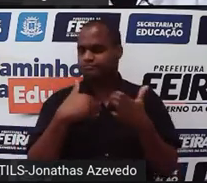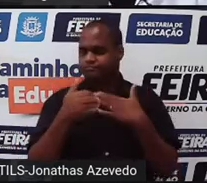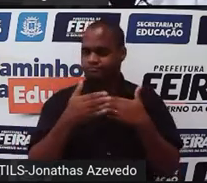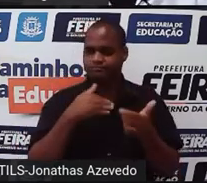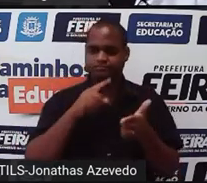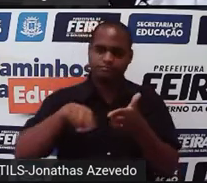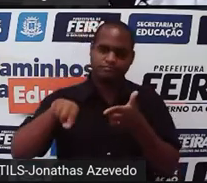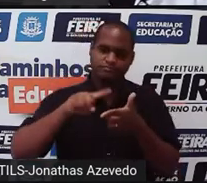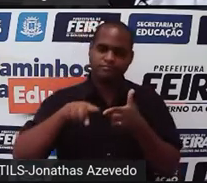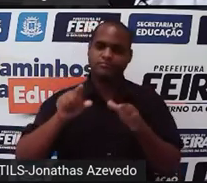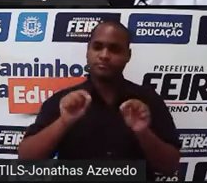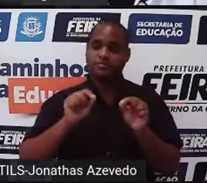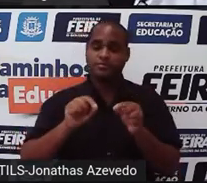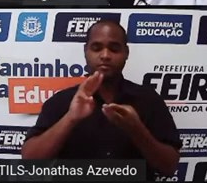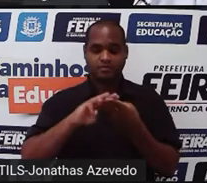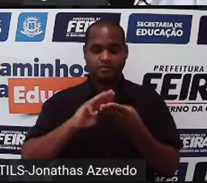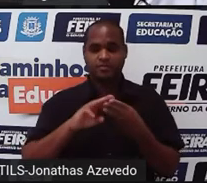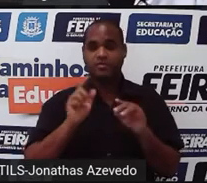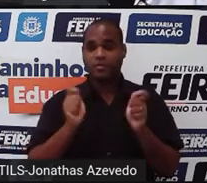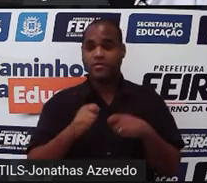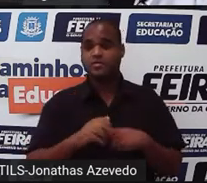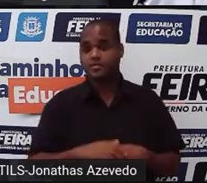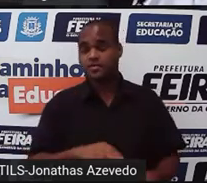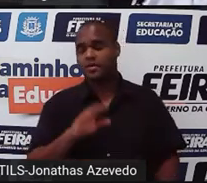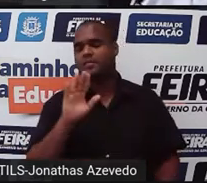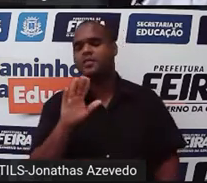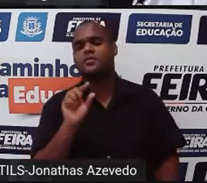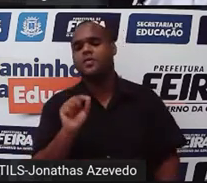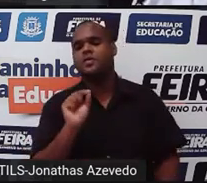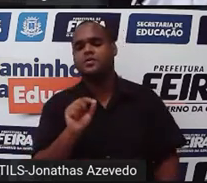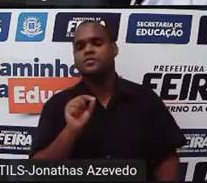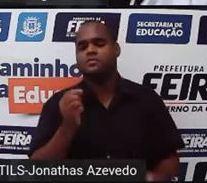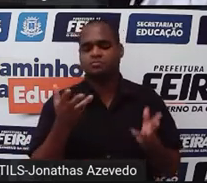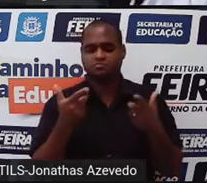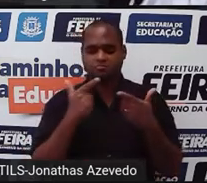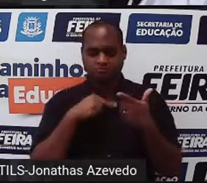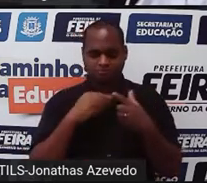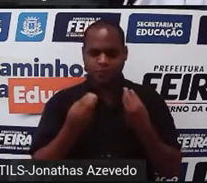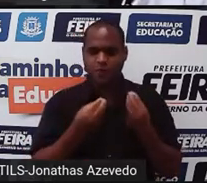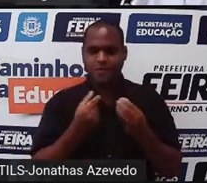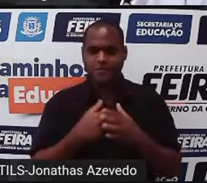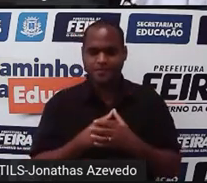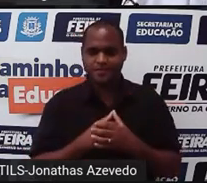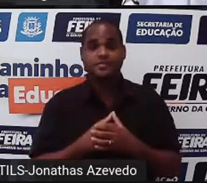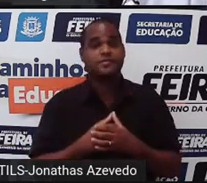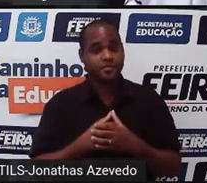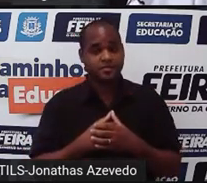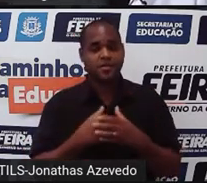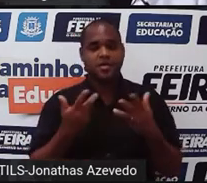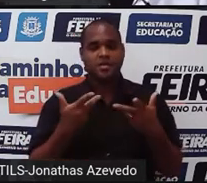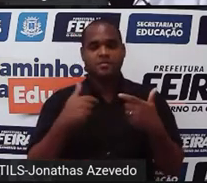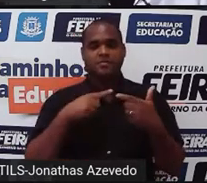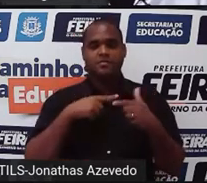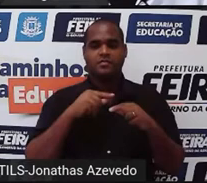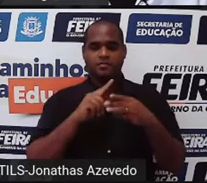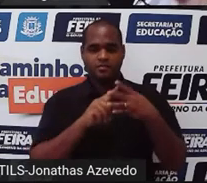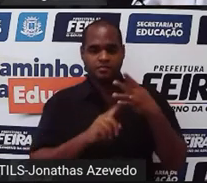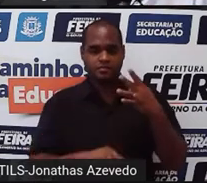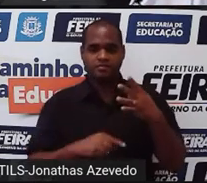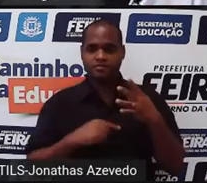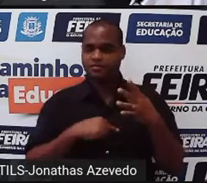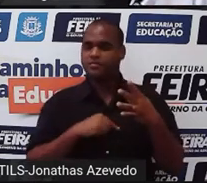problema de matemática, tá bom? Mas, como é esse método? Esse método se divide em quatro